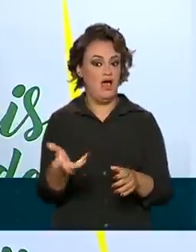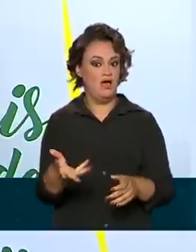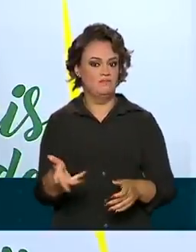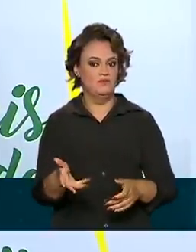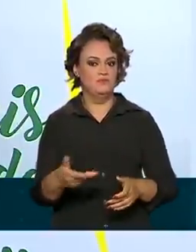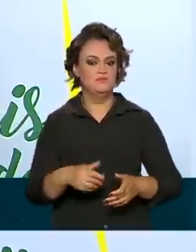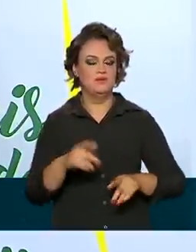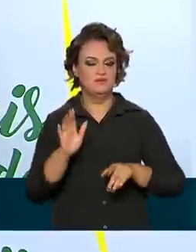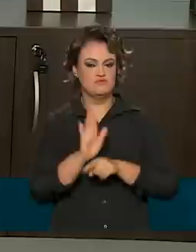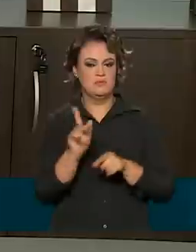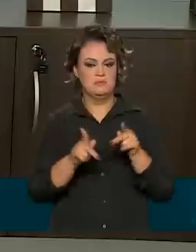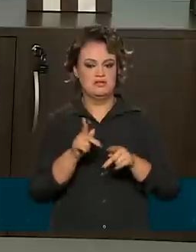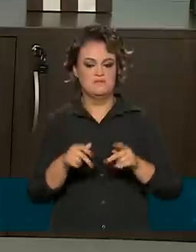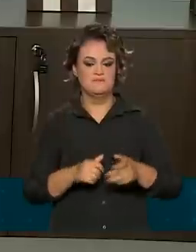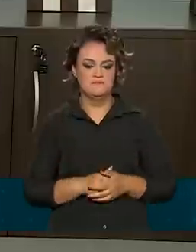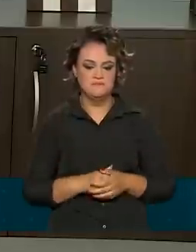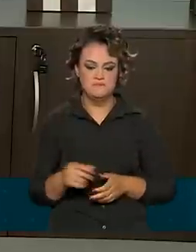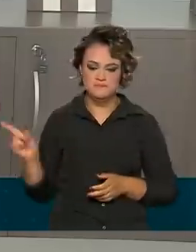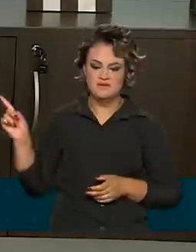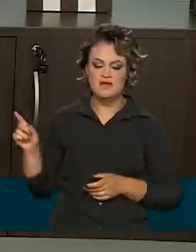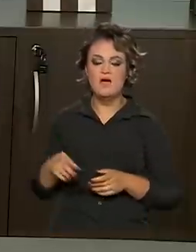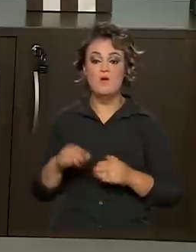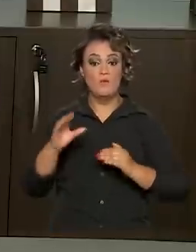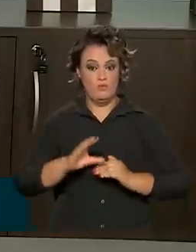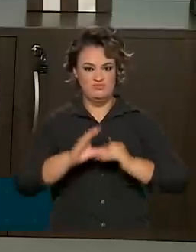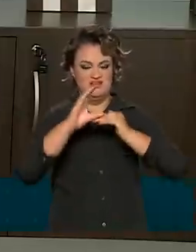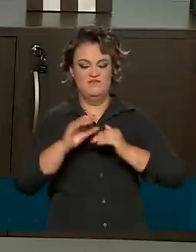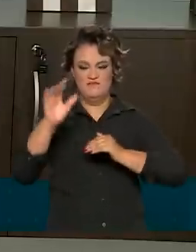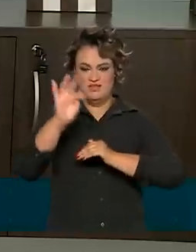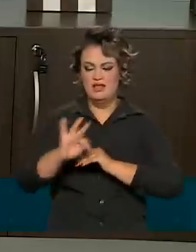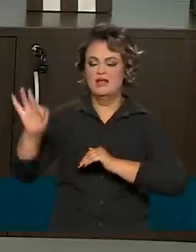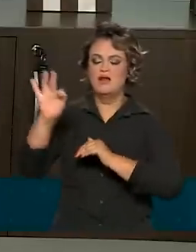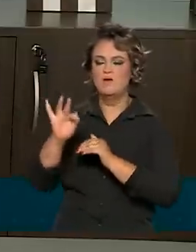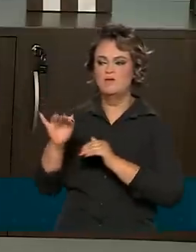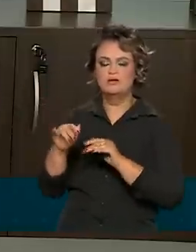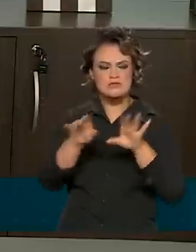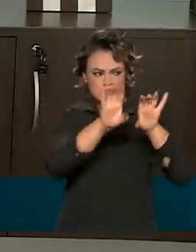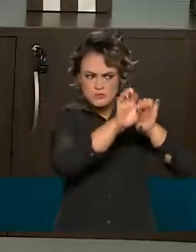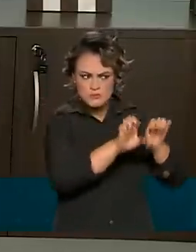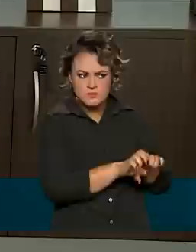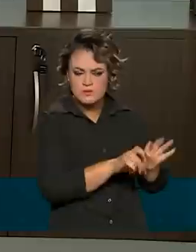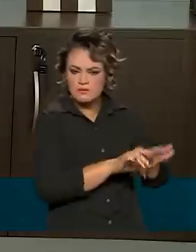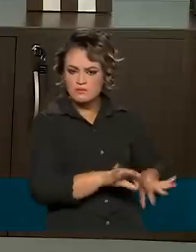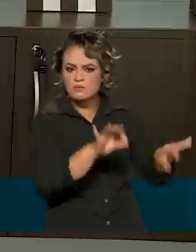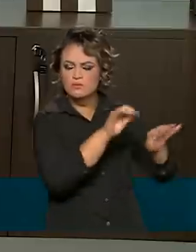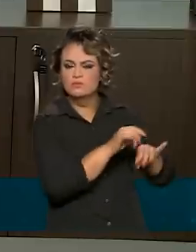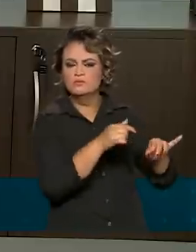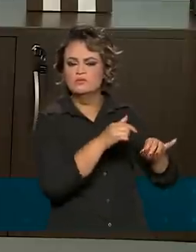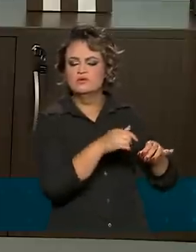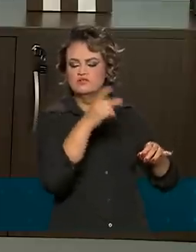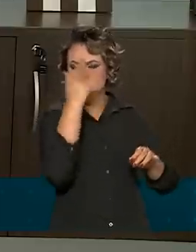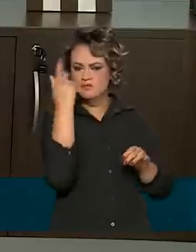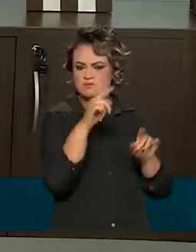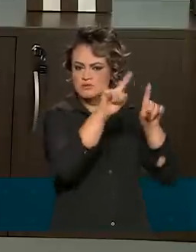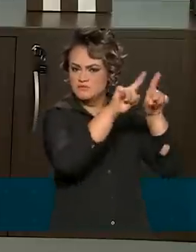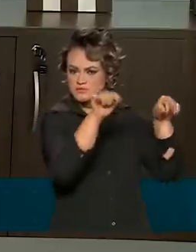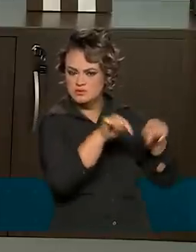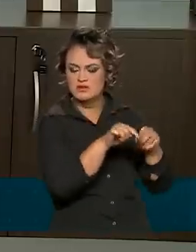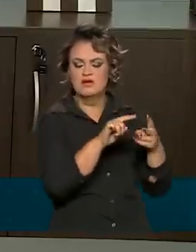efetiva para a população. O Conselho Federal colocou toda a sua estrutura de funcionários, de